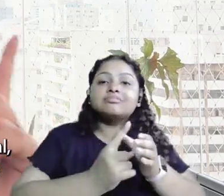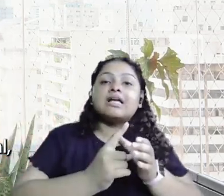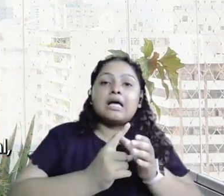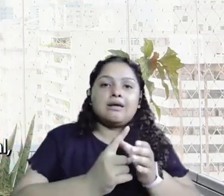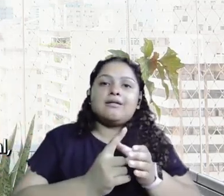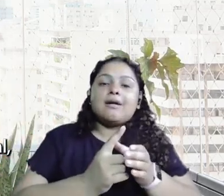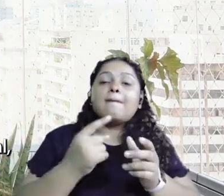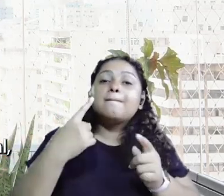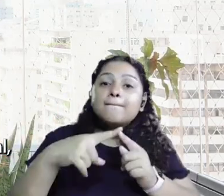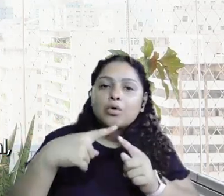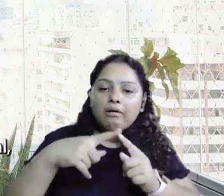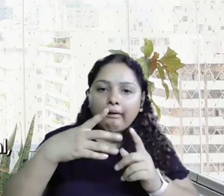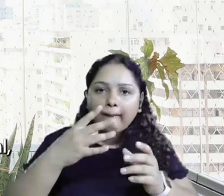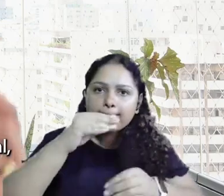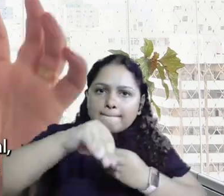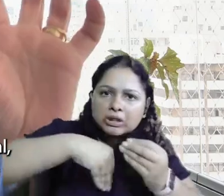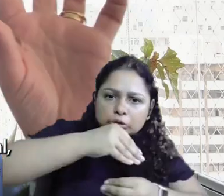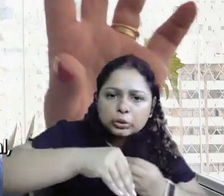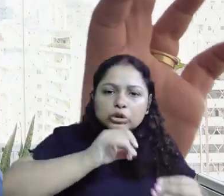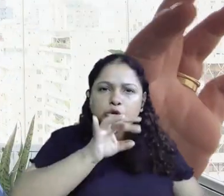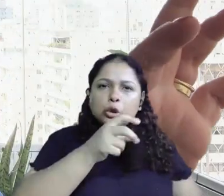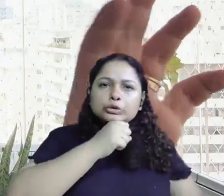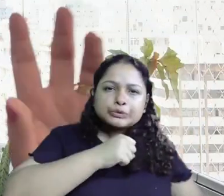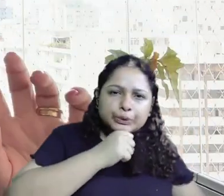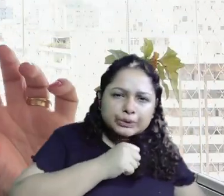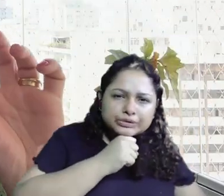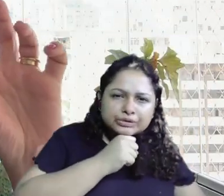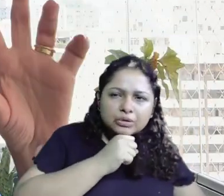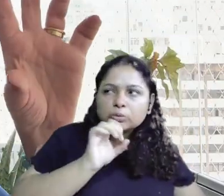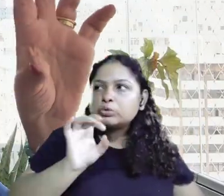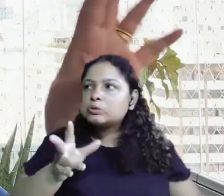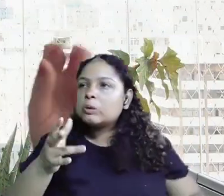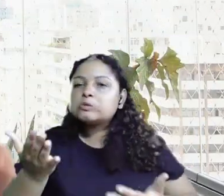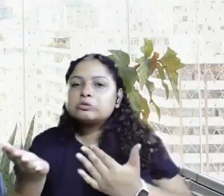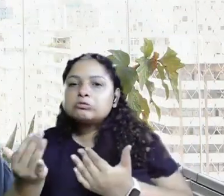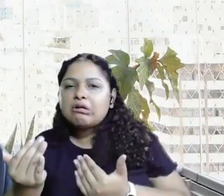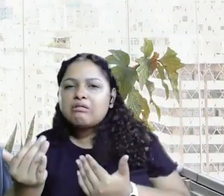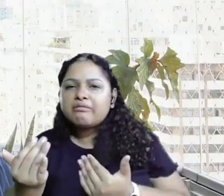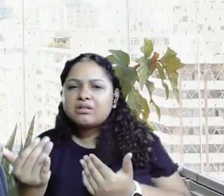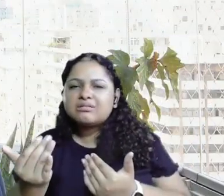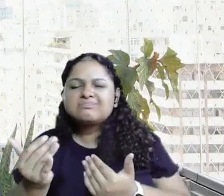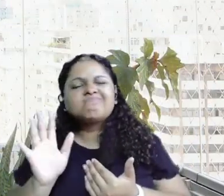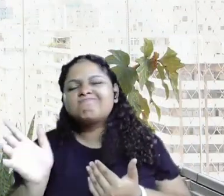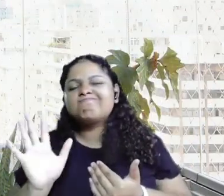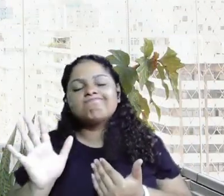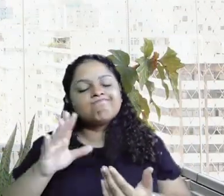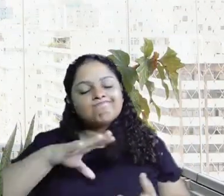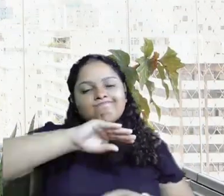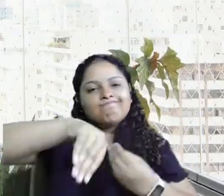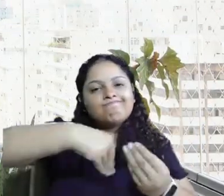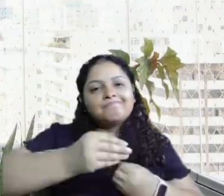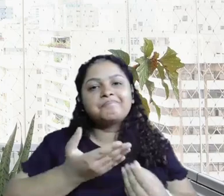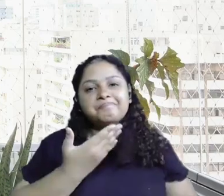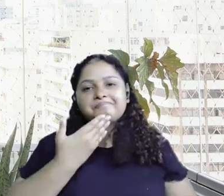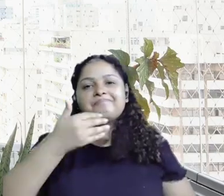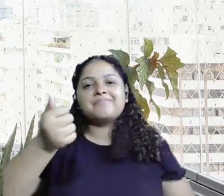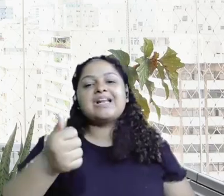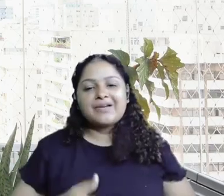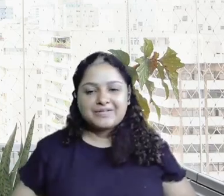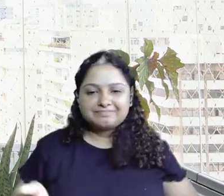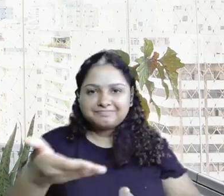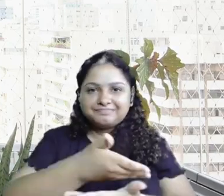que é a mistura que é mais potente do que só ter pessoas sênior ou pessoas jovens, mas